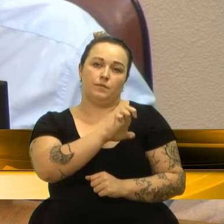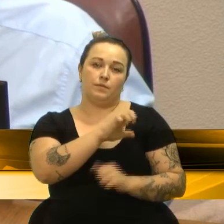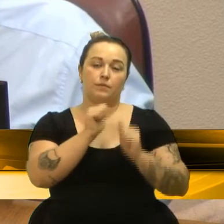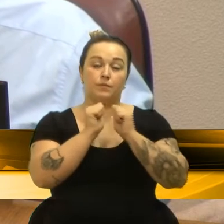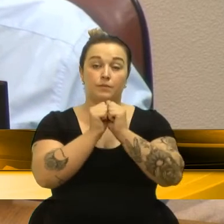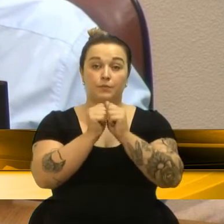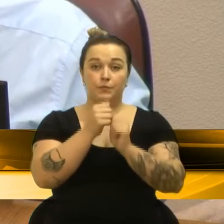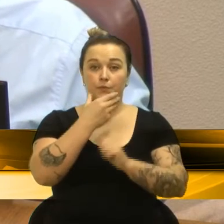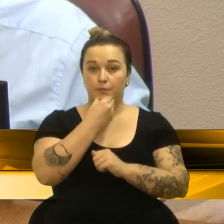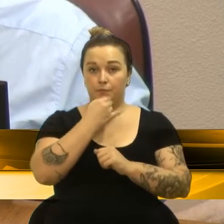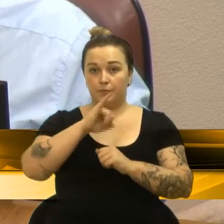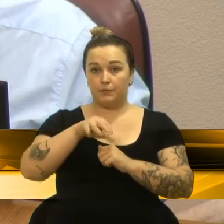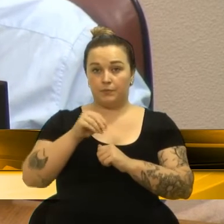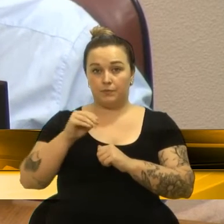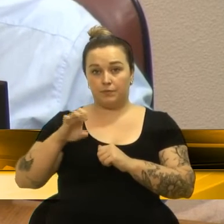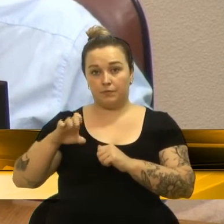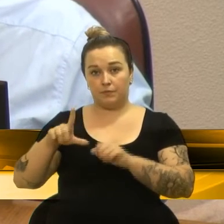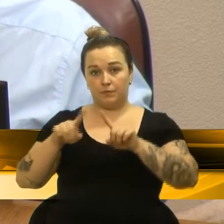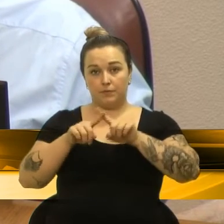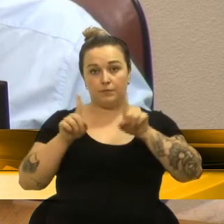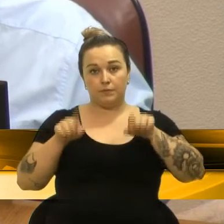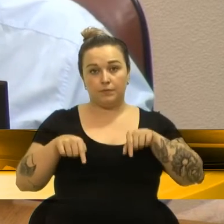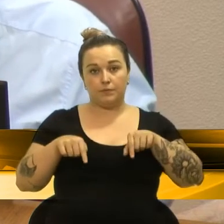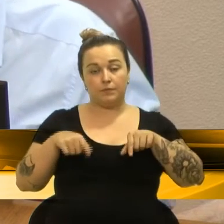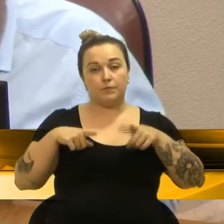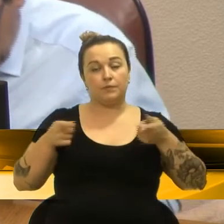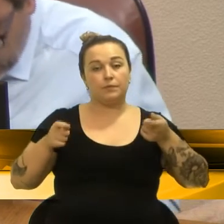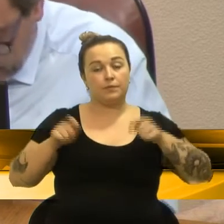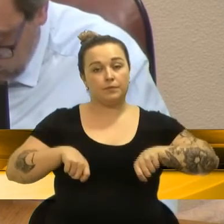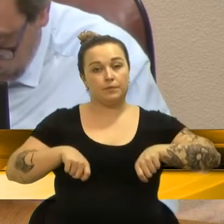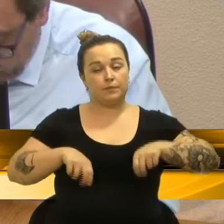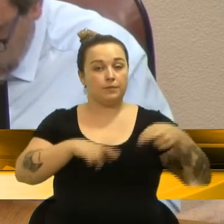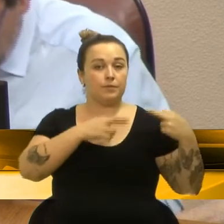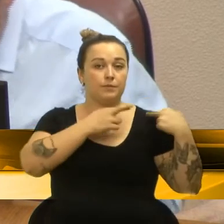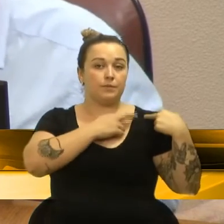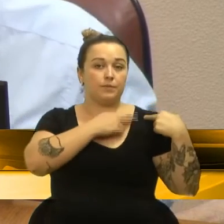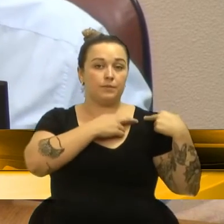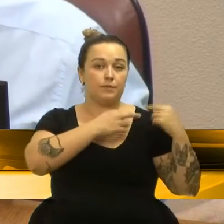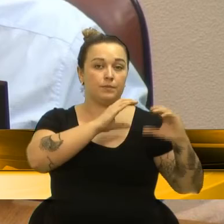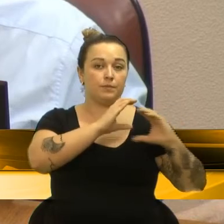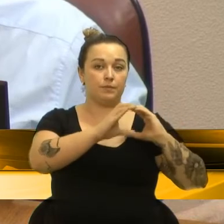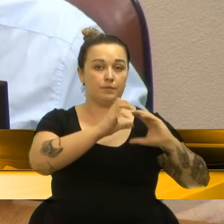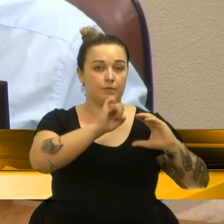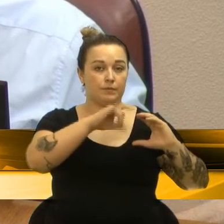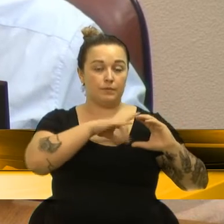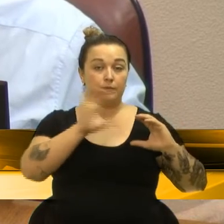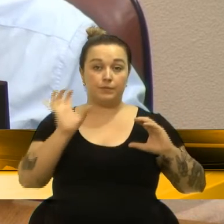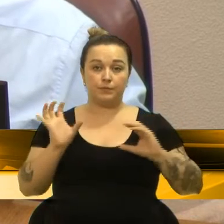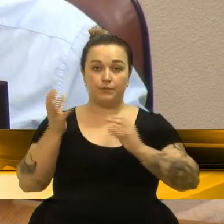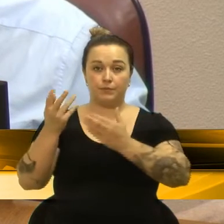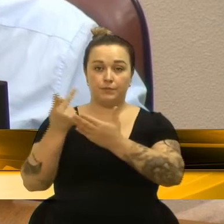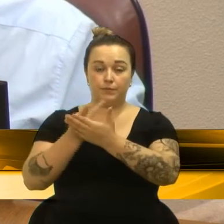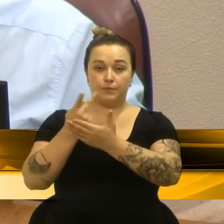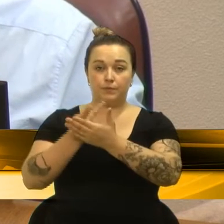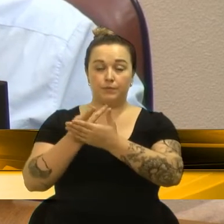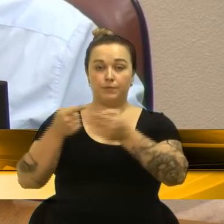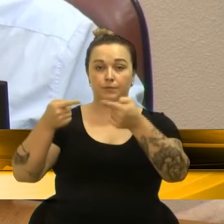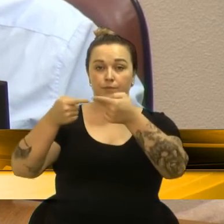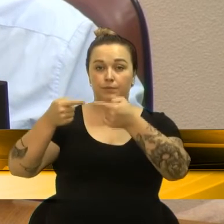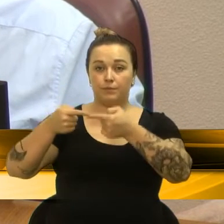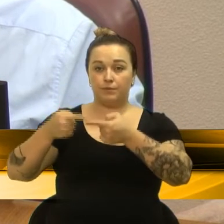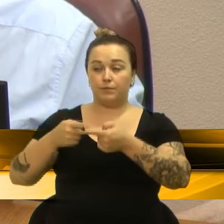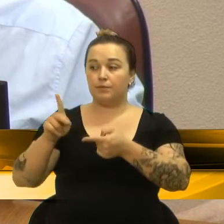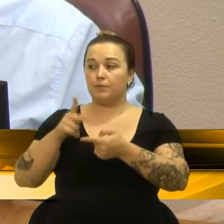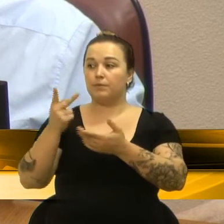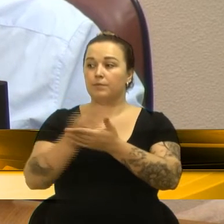Peluso-Rec, do servidor Joel Cardoso de Aguiar, a quem competirá comunicar as falhas por venturas constatadas no cumprimento do contrato, assim